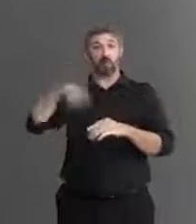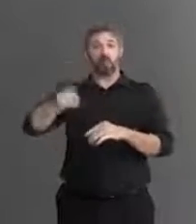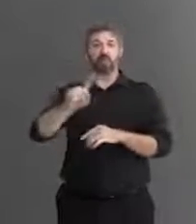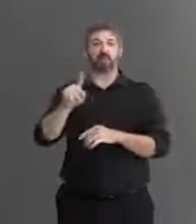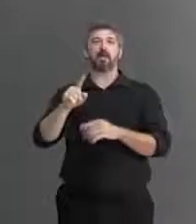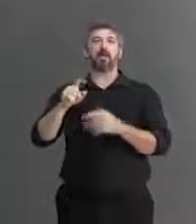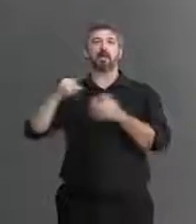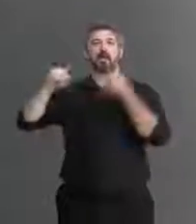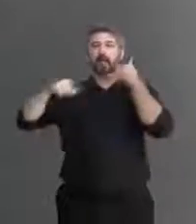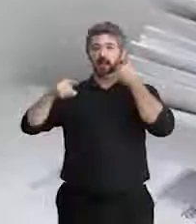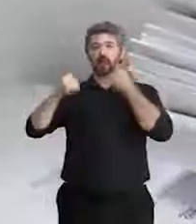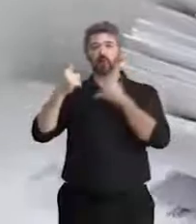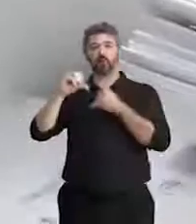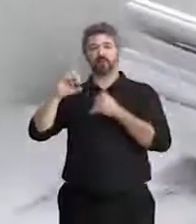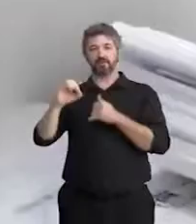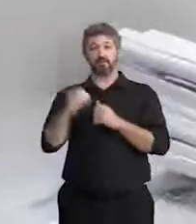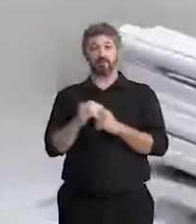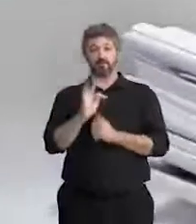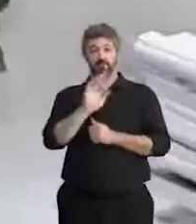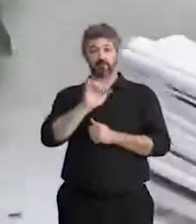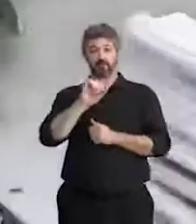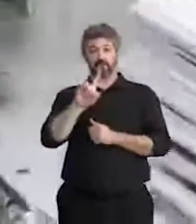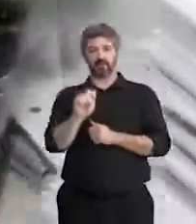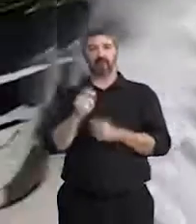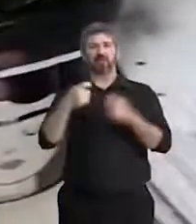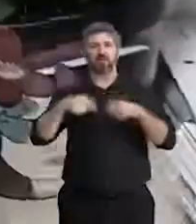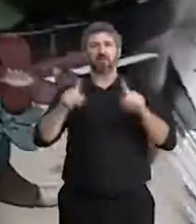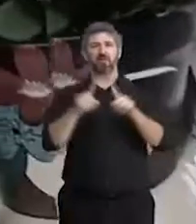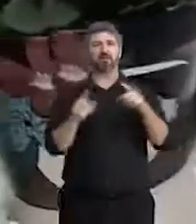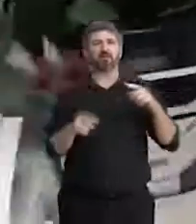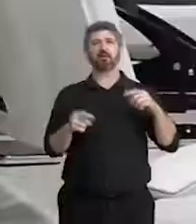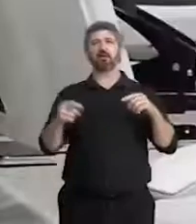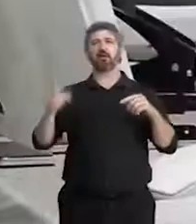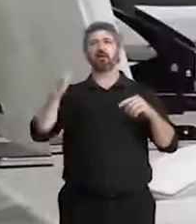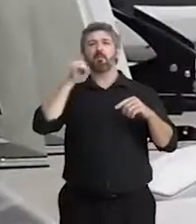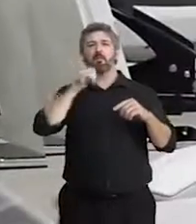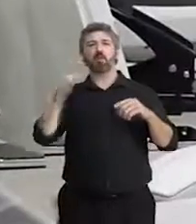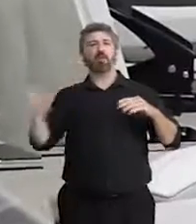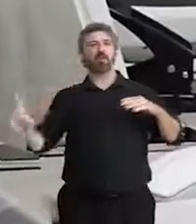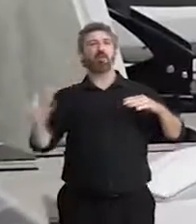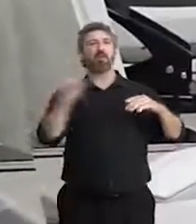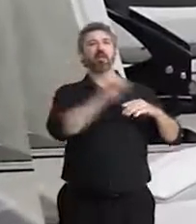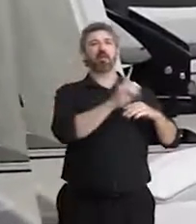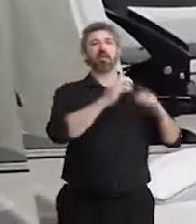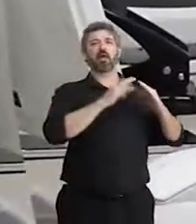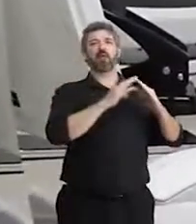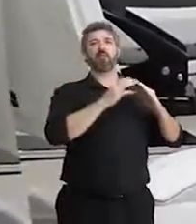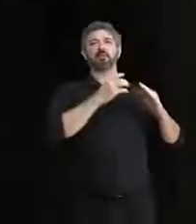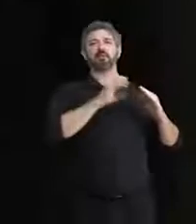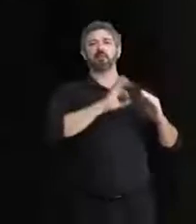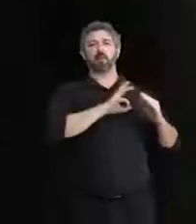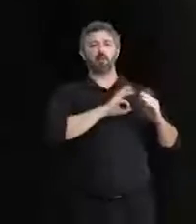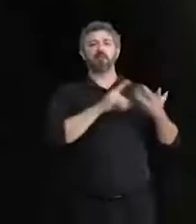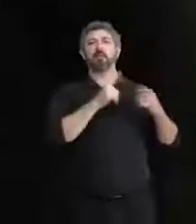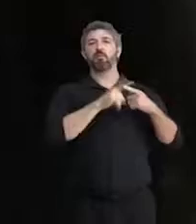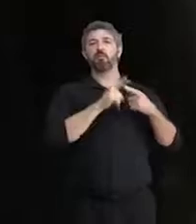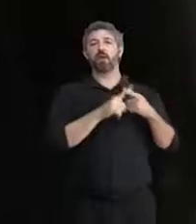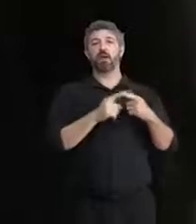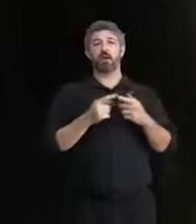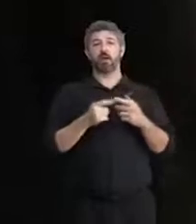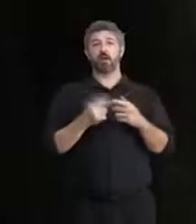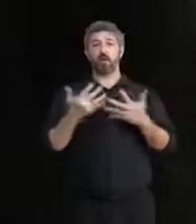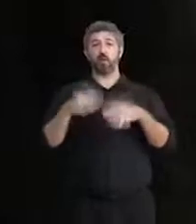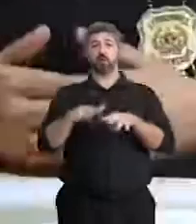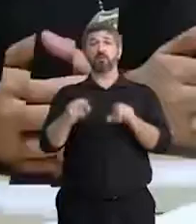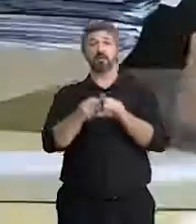solenidade de premiação ocorreu em 14 categorias e foi transmitida pelo YouTube com a apresentação direto